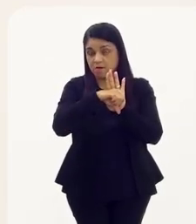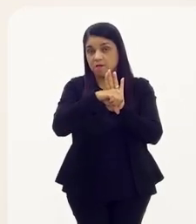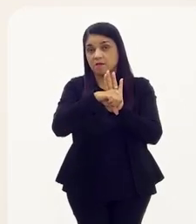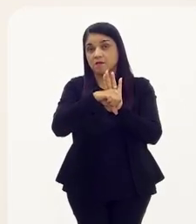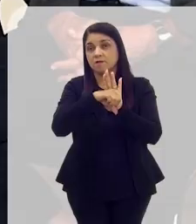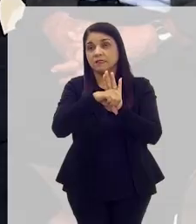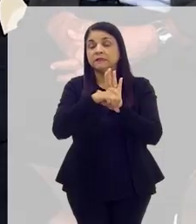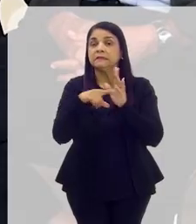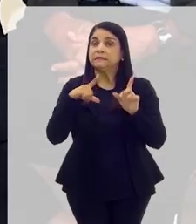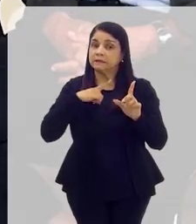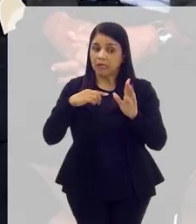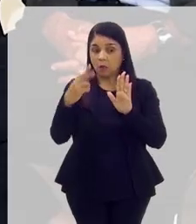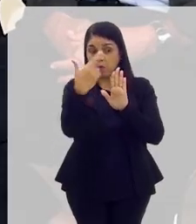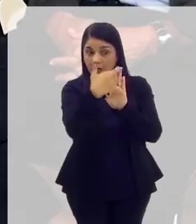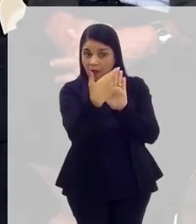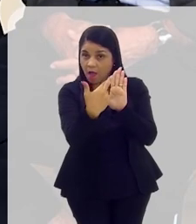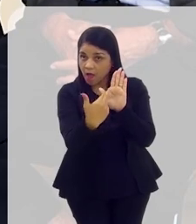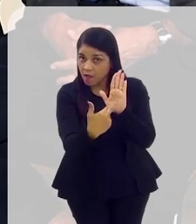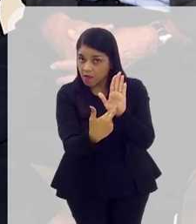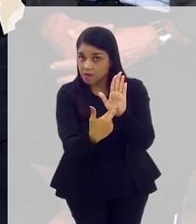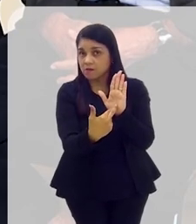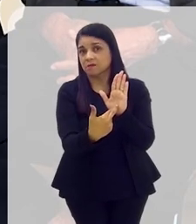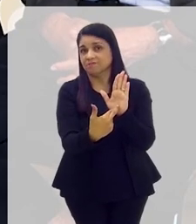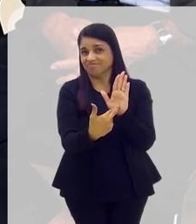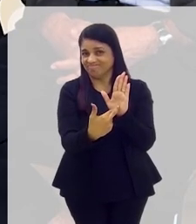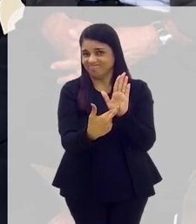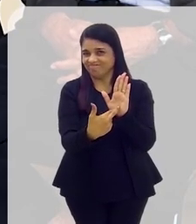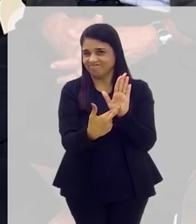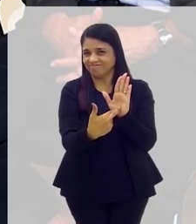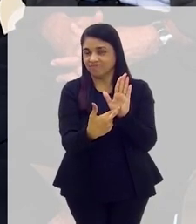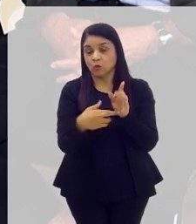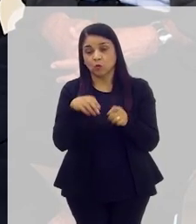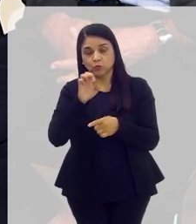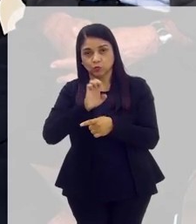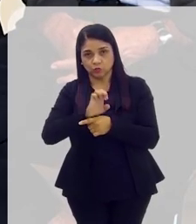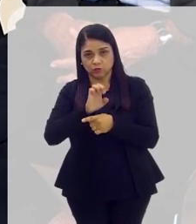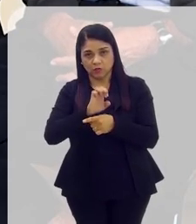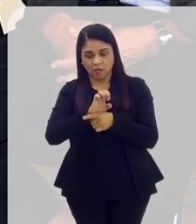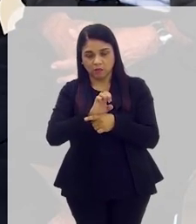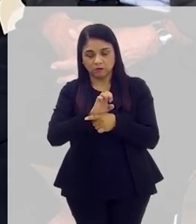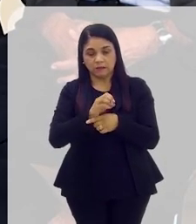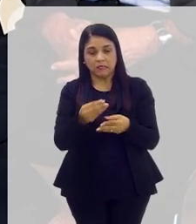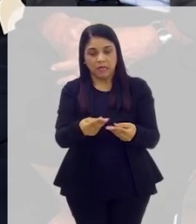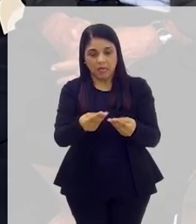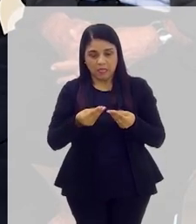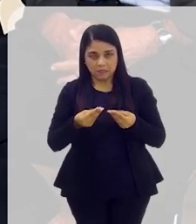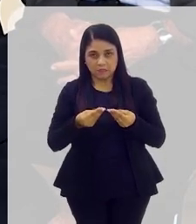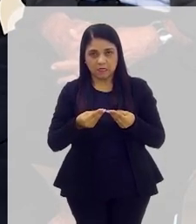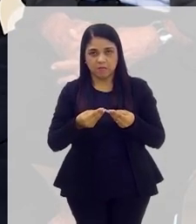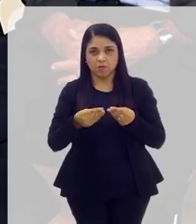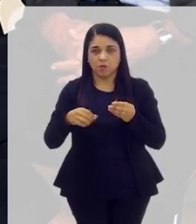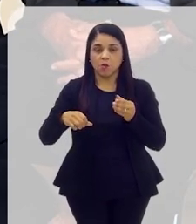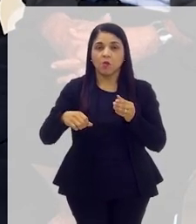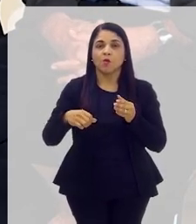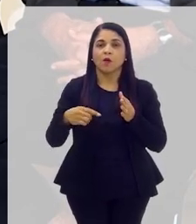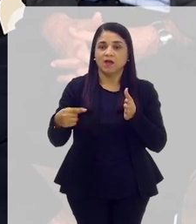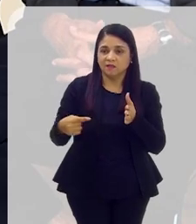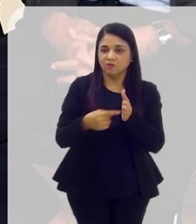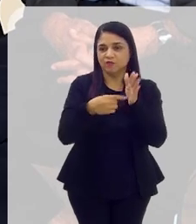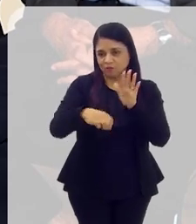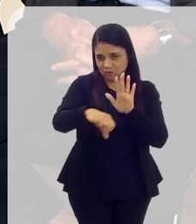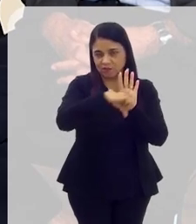Estado estrangeiro, isso tudo tem uma normatização para que o Estado que recebe aquela demanda ou que solicita,